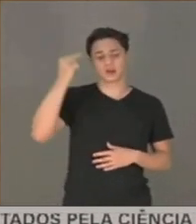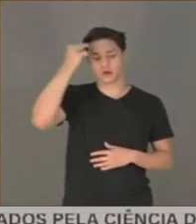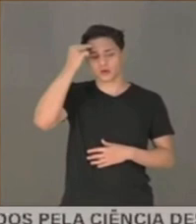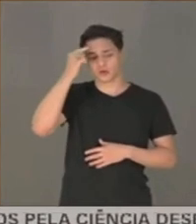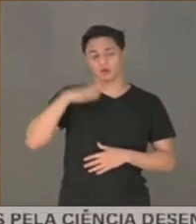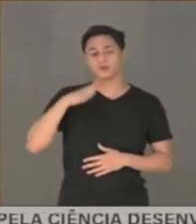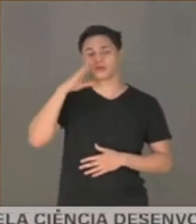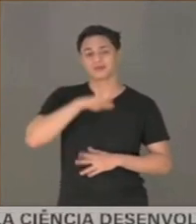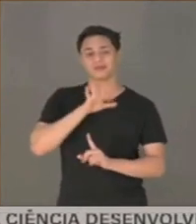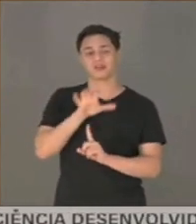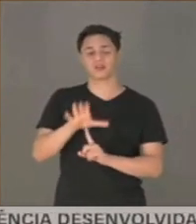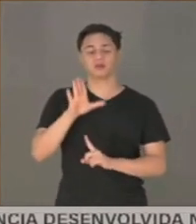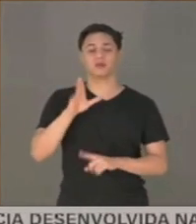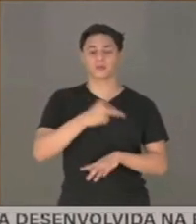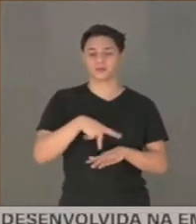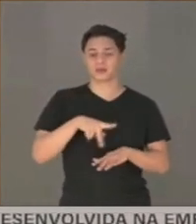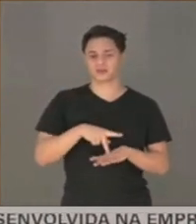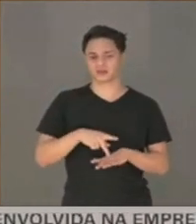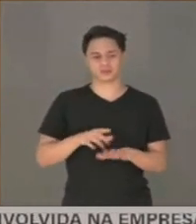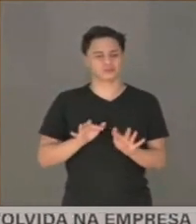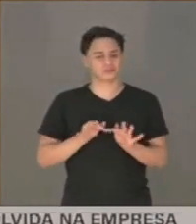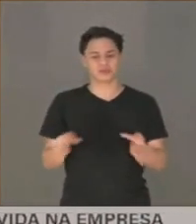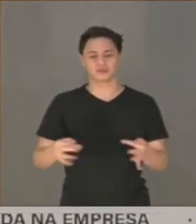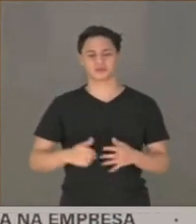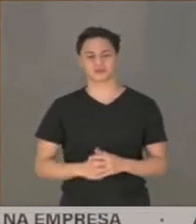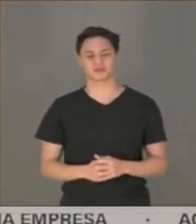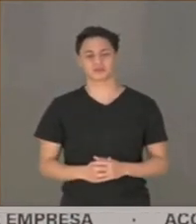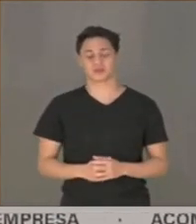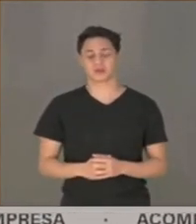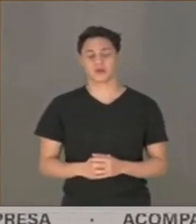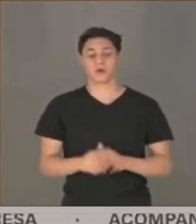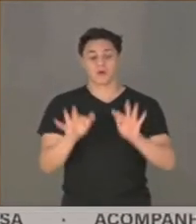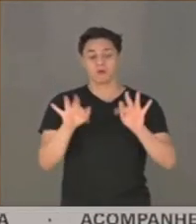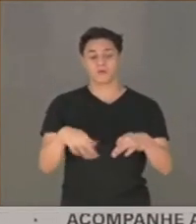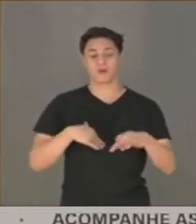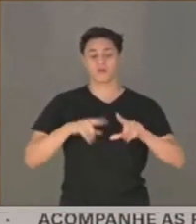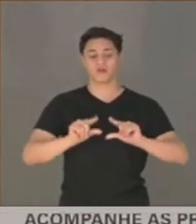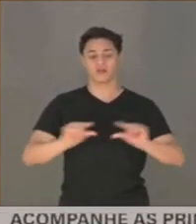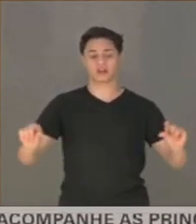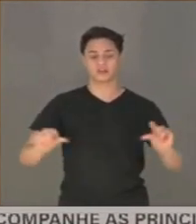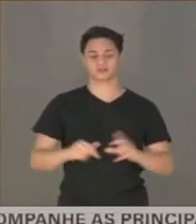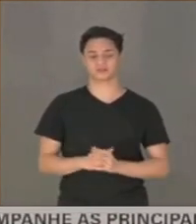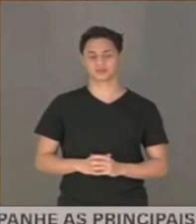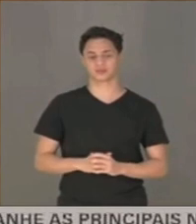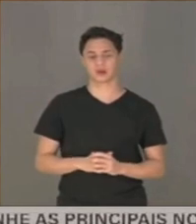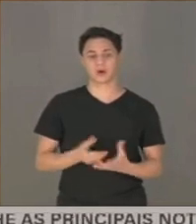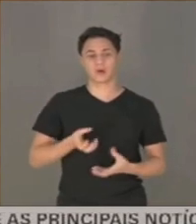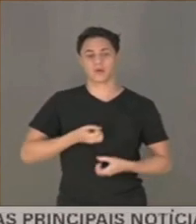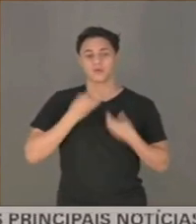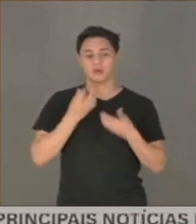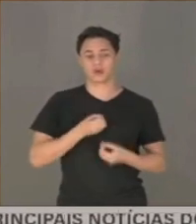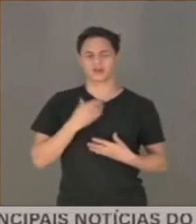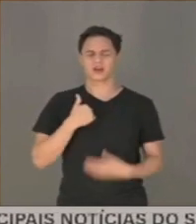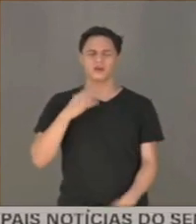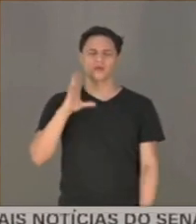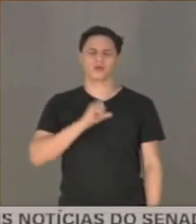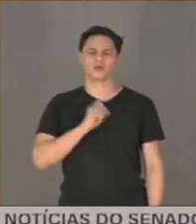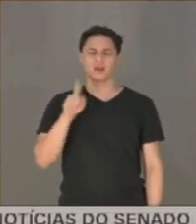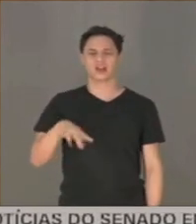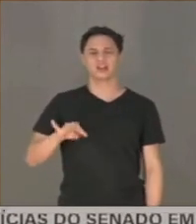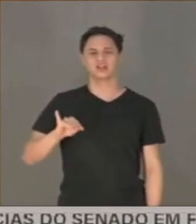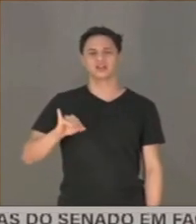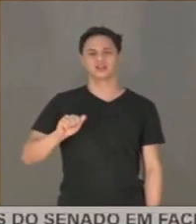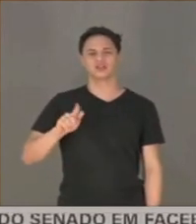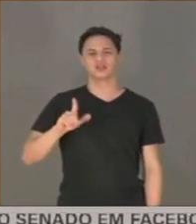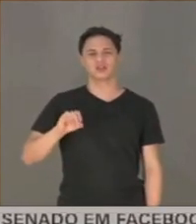mal que fizeram ao país. É só isso que eu queria entender. Finalizo com a frase de um poeta que eu gosto muito, que é Tiago de Mello,